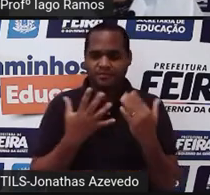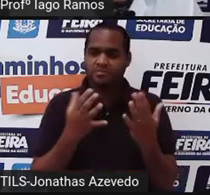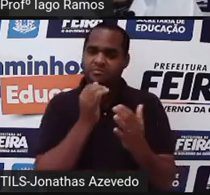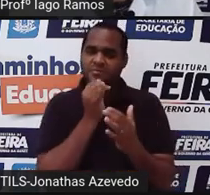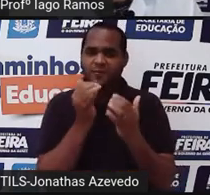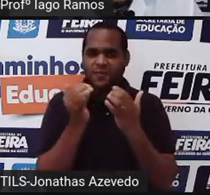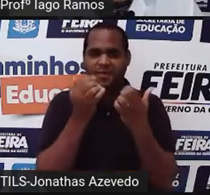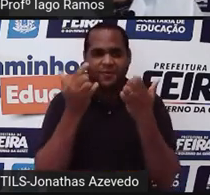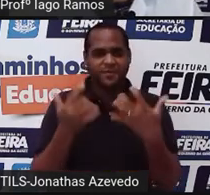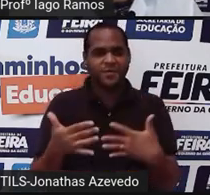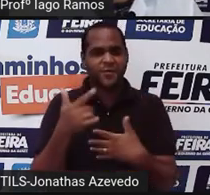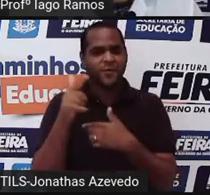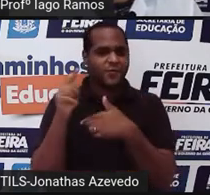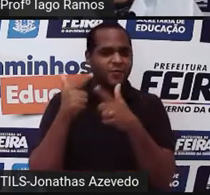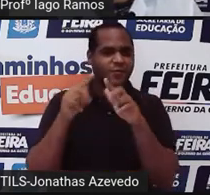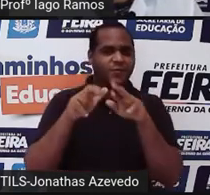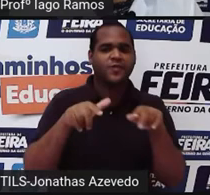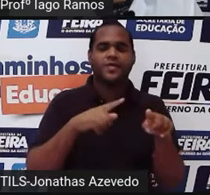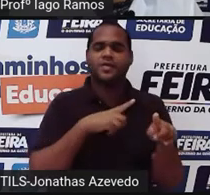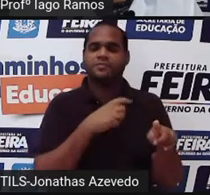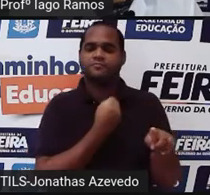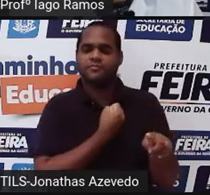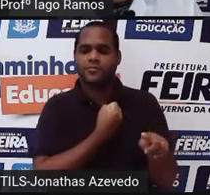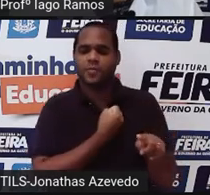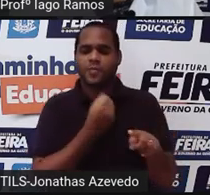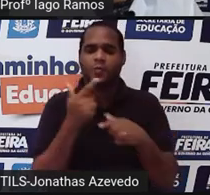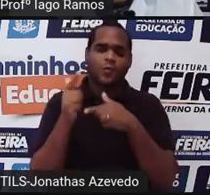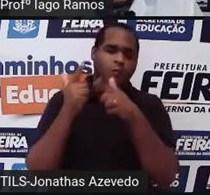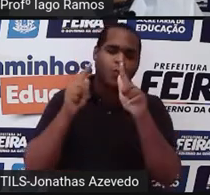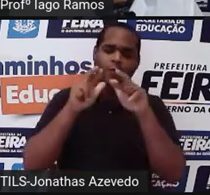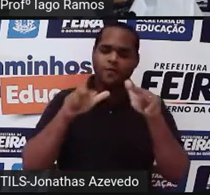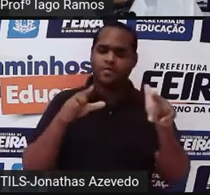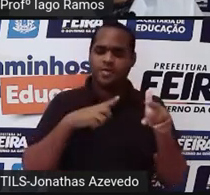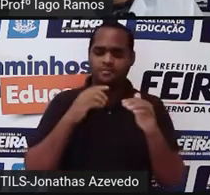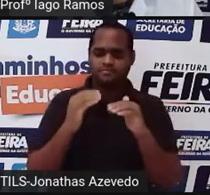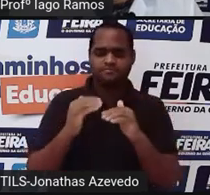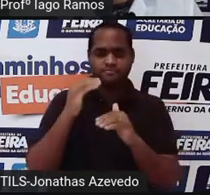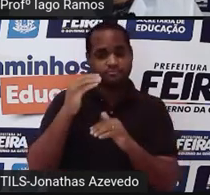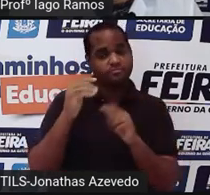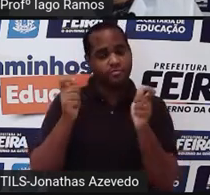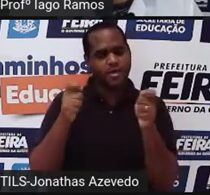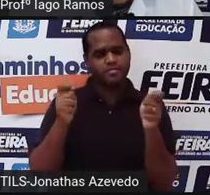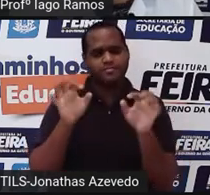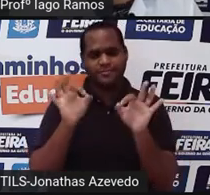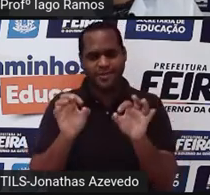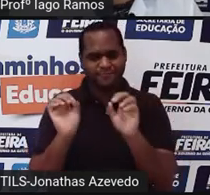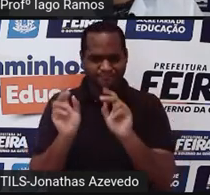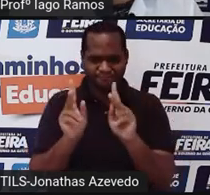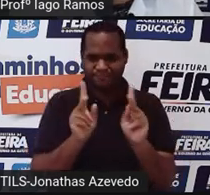exemplos aqui, né? Vamos pegar outros números aí para elevar a um, certo?